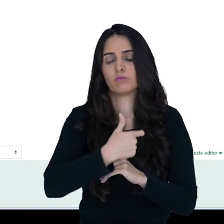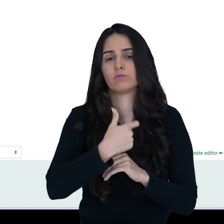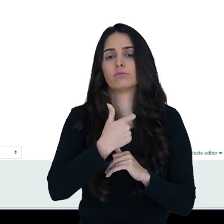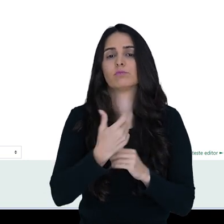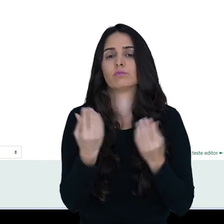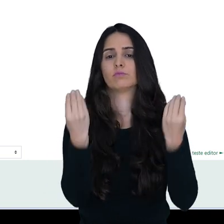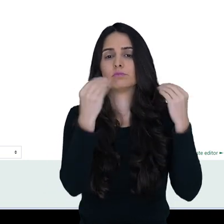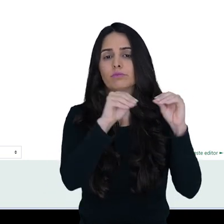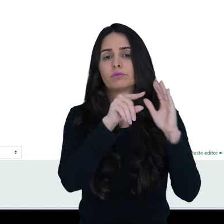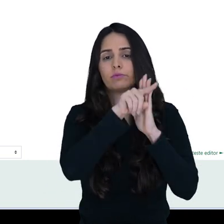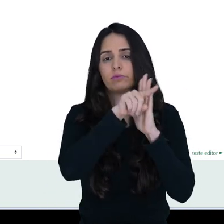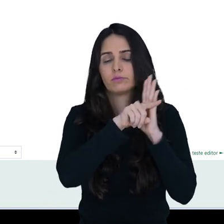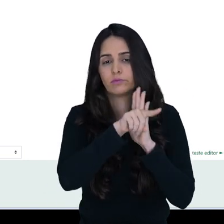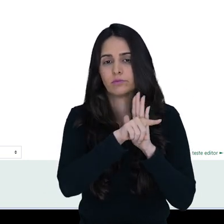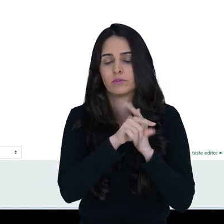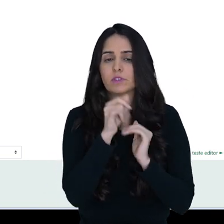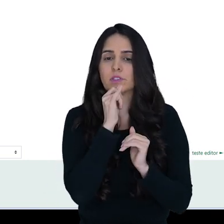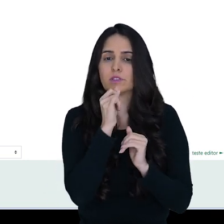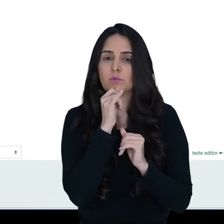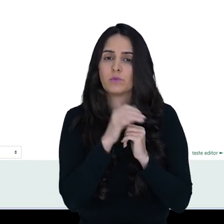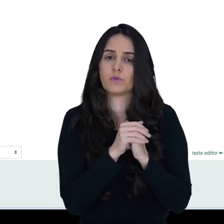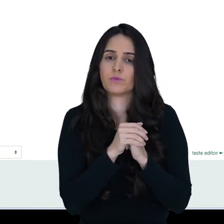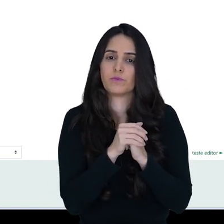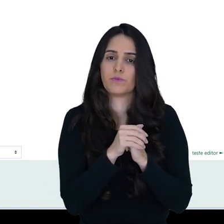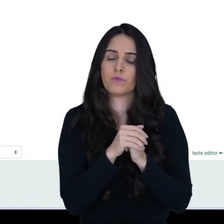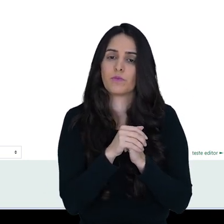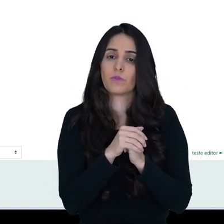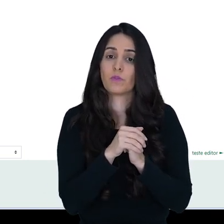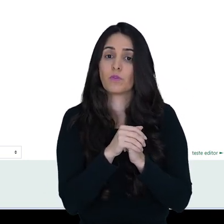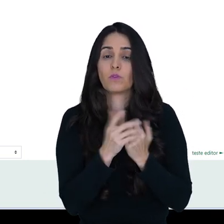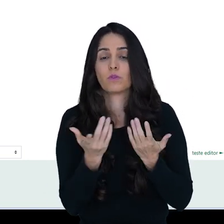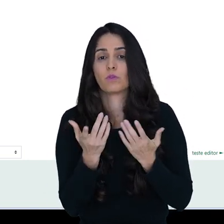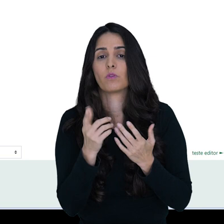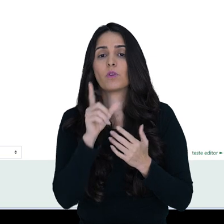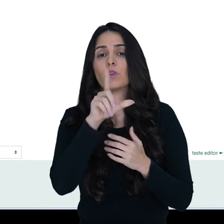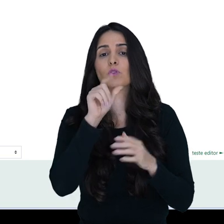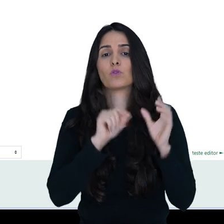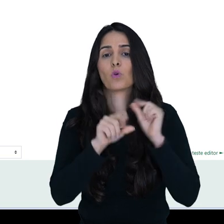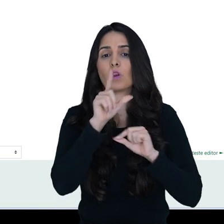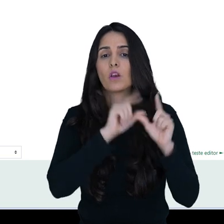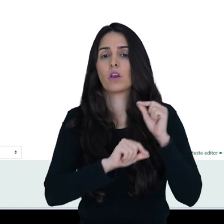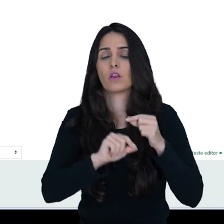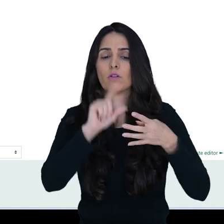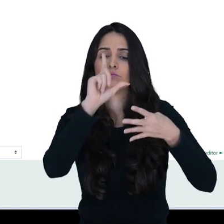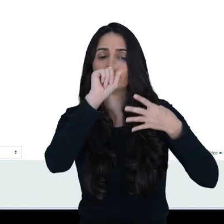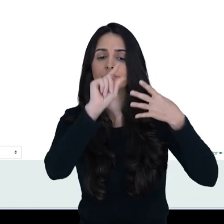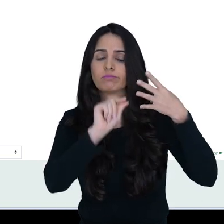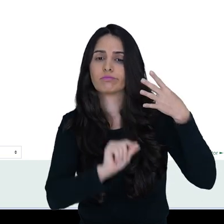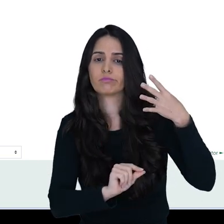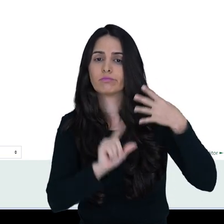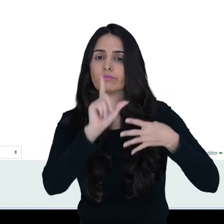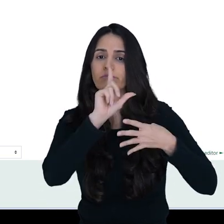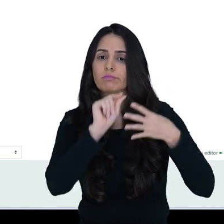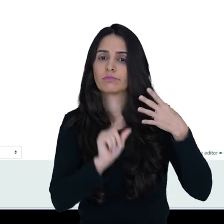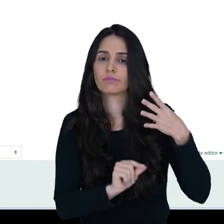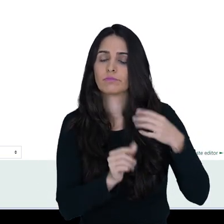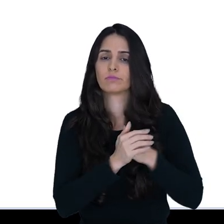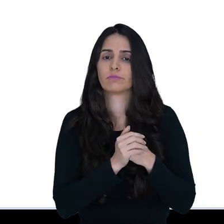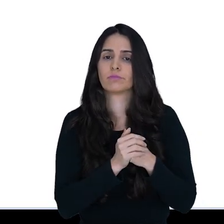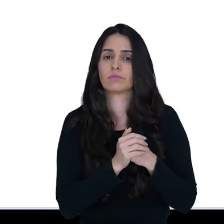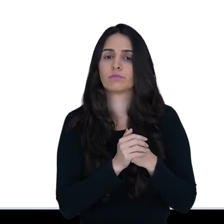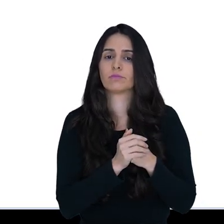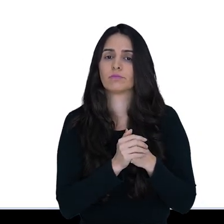questão que eu desejo colocar na minha pesquisa. Então, por exemplo, aqui vou escolher uma questão de múltipla